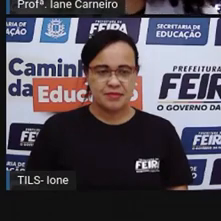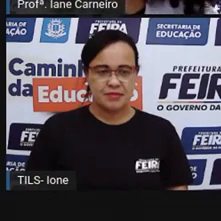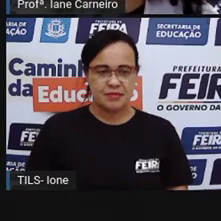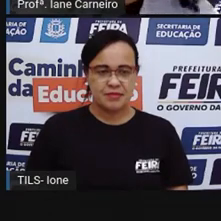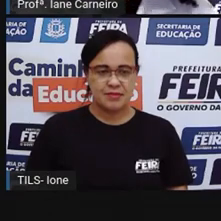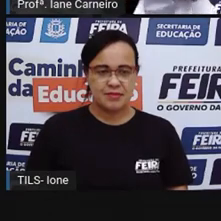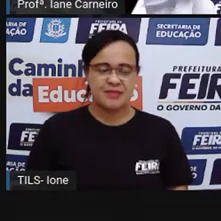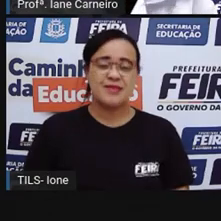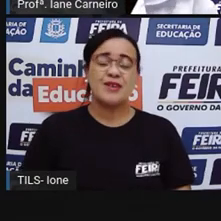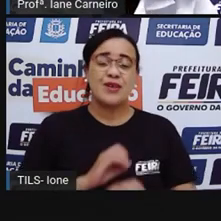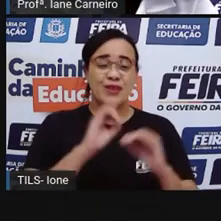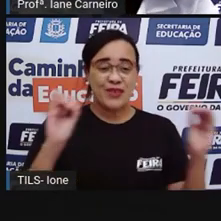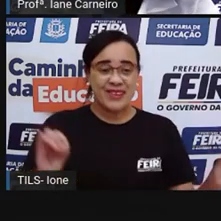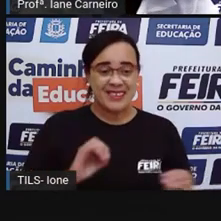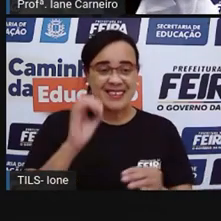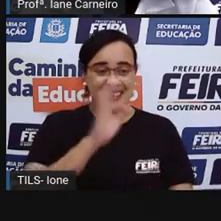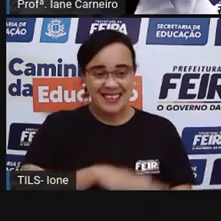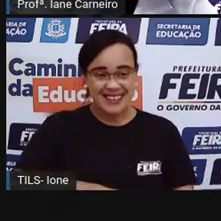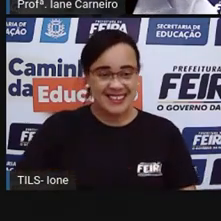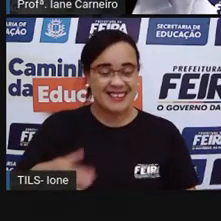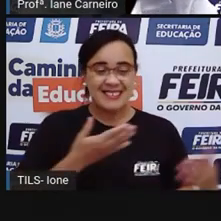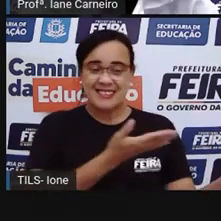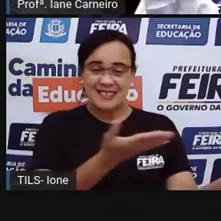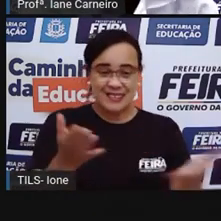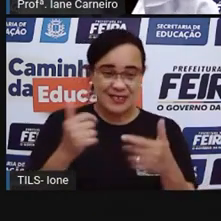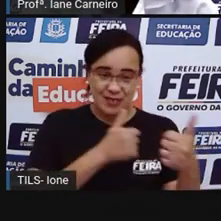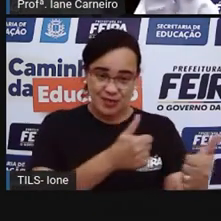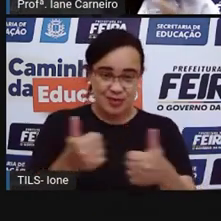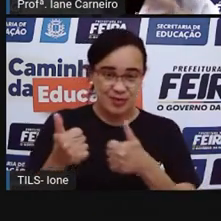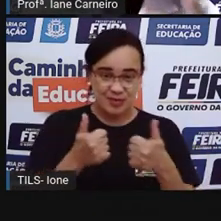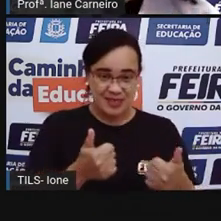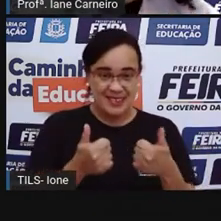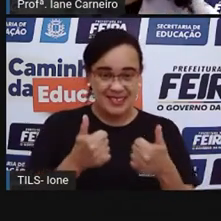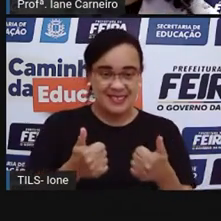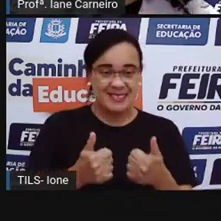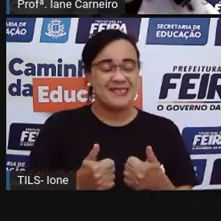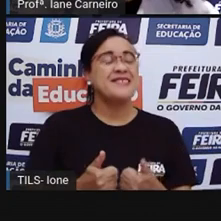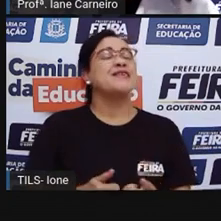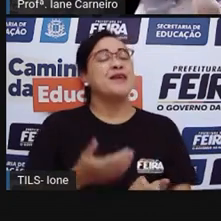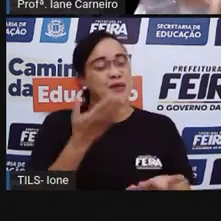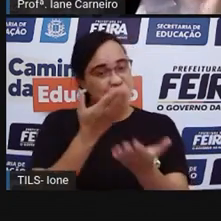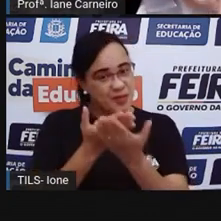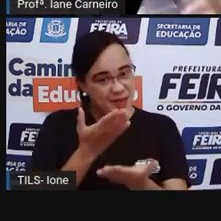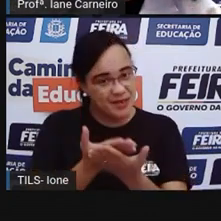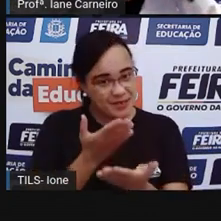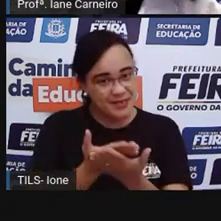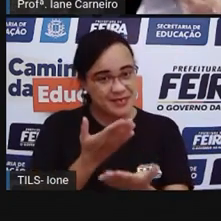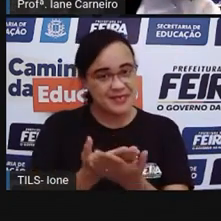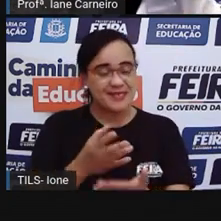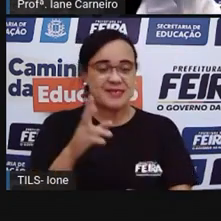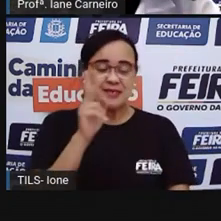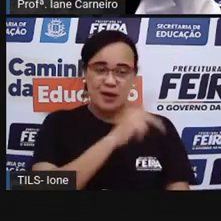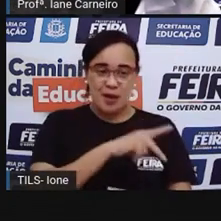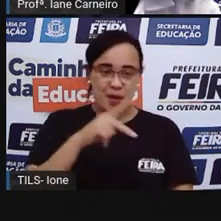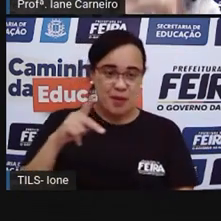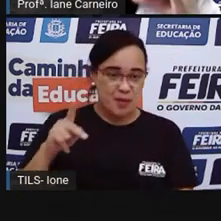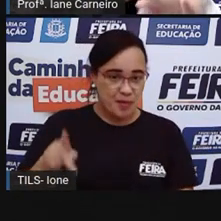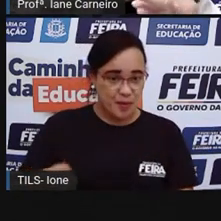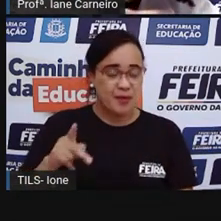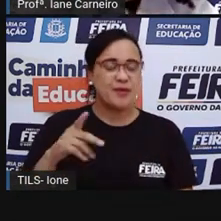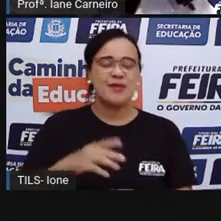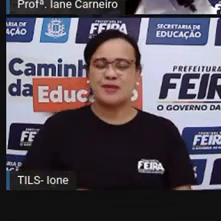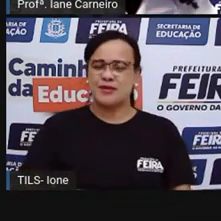Olá, crianças! Tudo bem com vocês? Vamos para mais uma aula. E a Pró trouxe uma aula